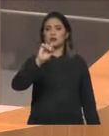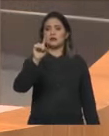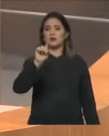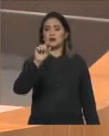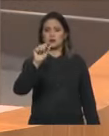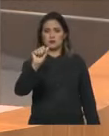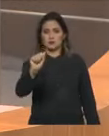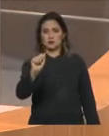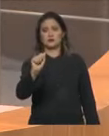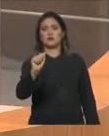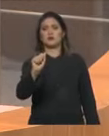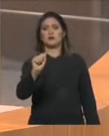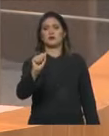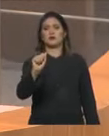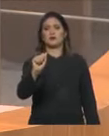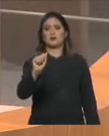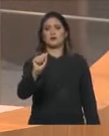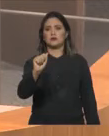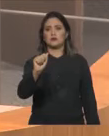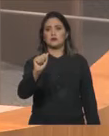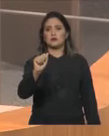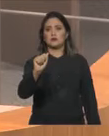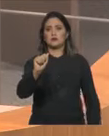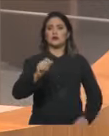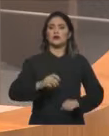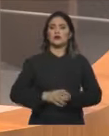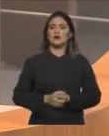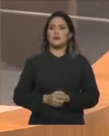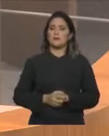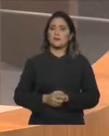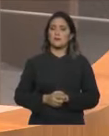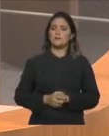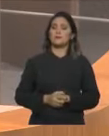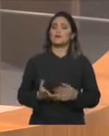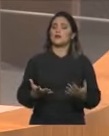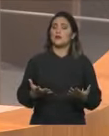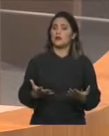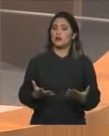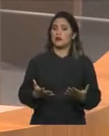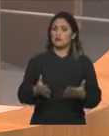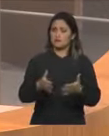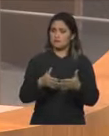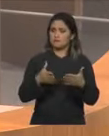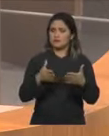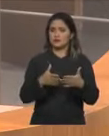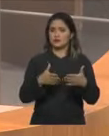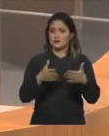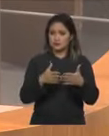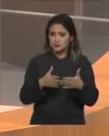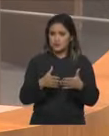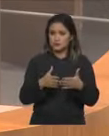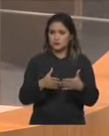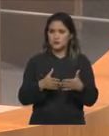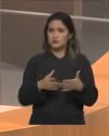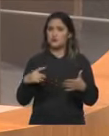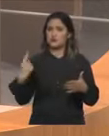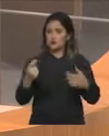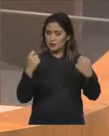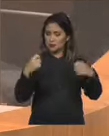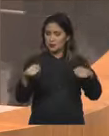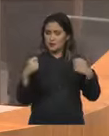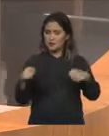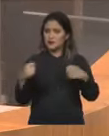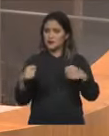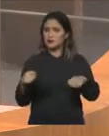trata da defesa do consumidor, atendendo essa reivindicação da deputada, vamos acionar todos os órgãos de